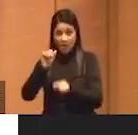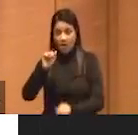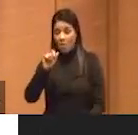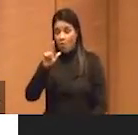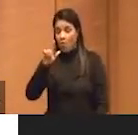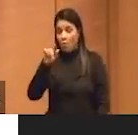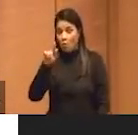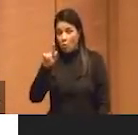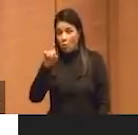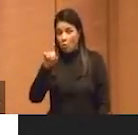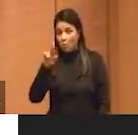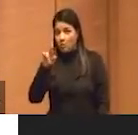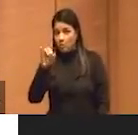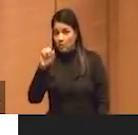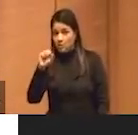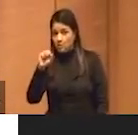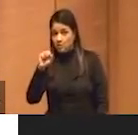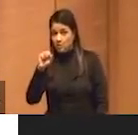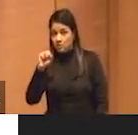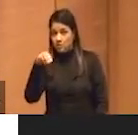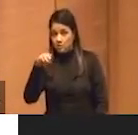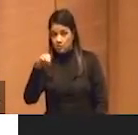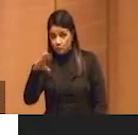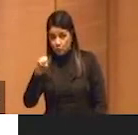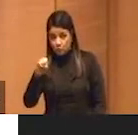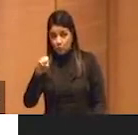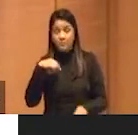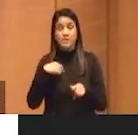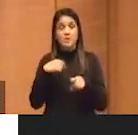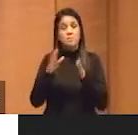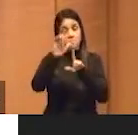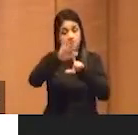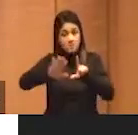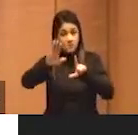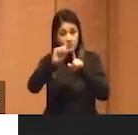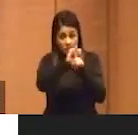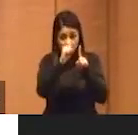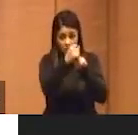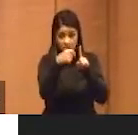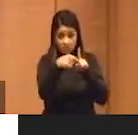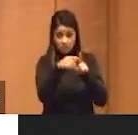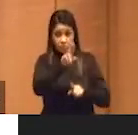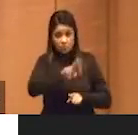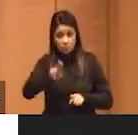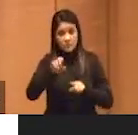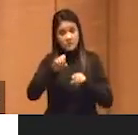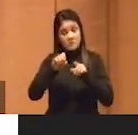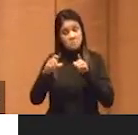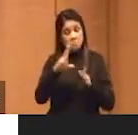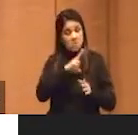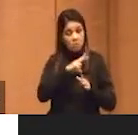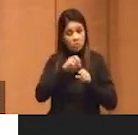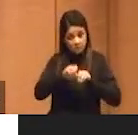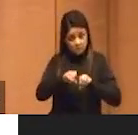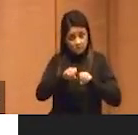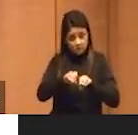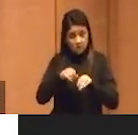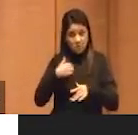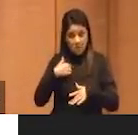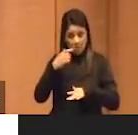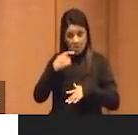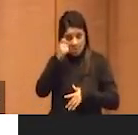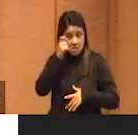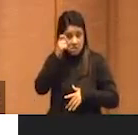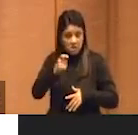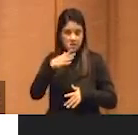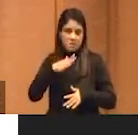que é o que nós estamos vivendo, quer dizer, é uma plataformização da sociedade e particularmente da educação, que é o meu campo e que